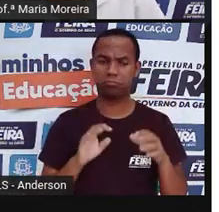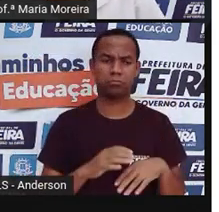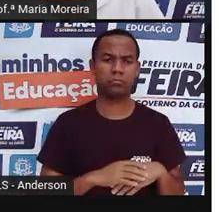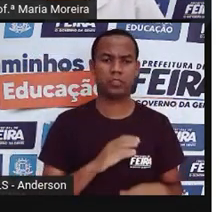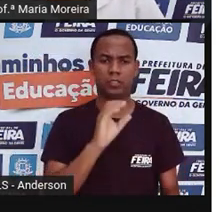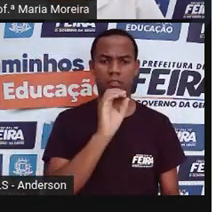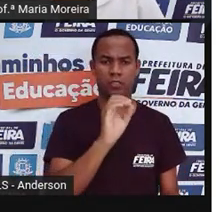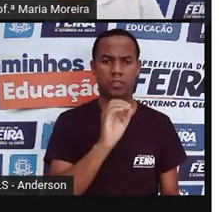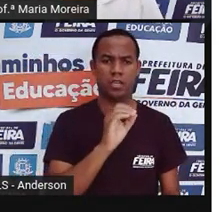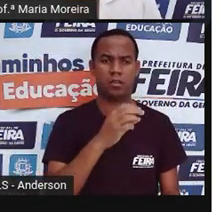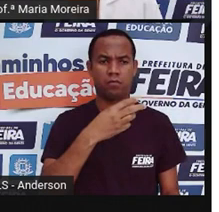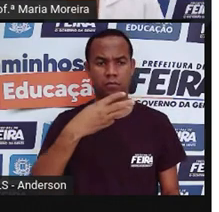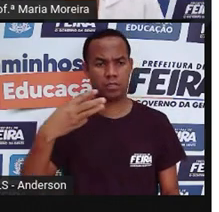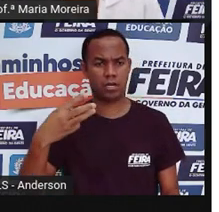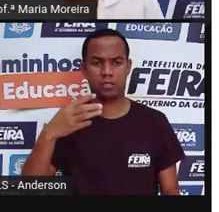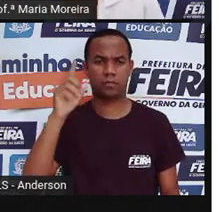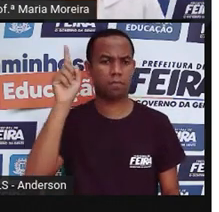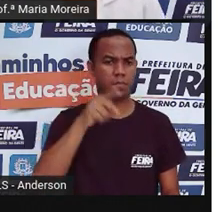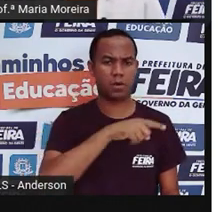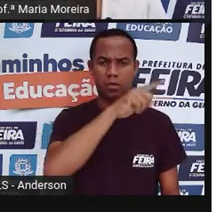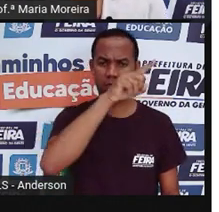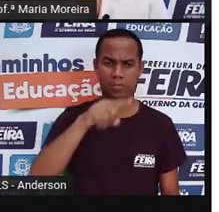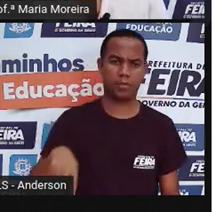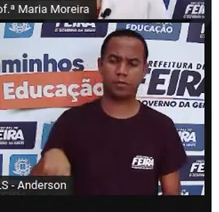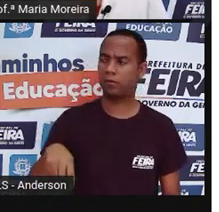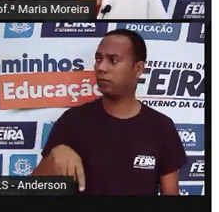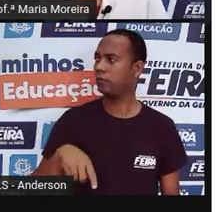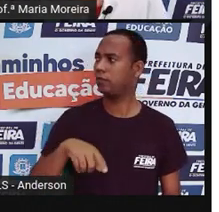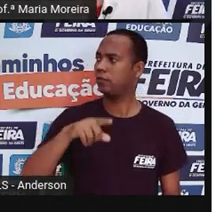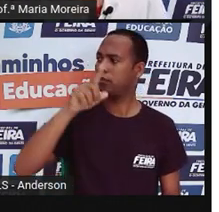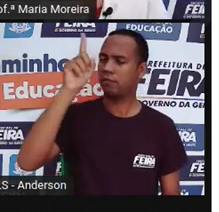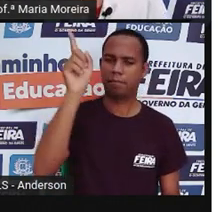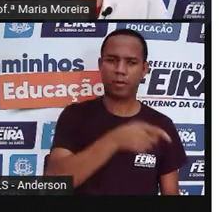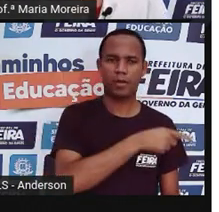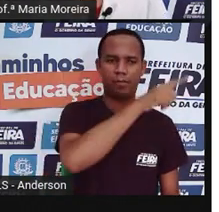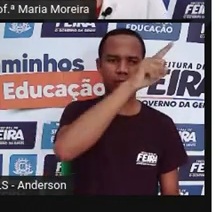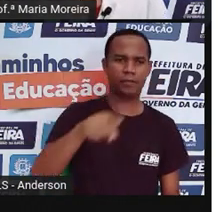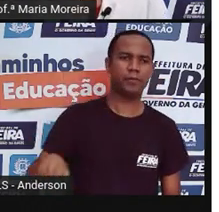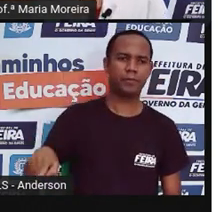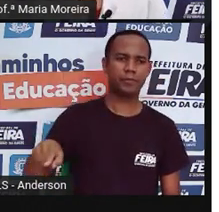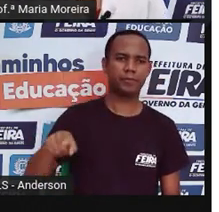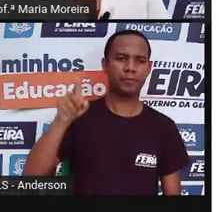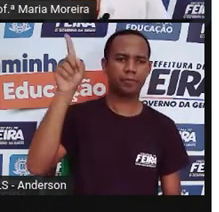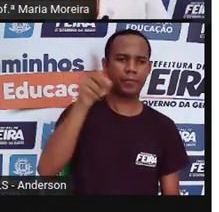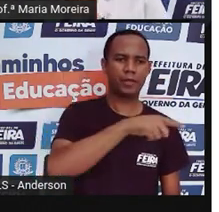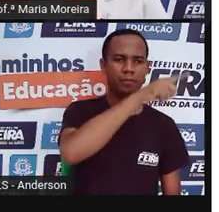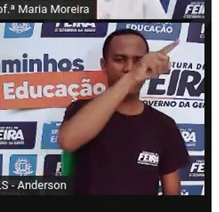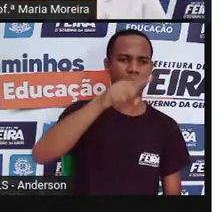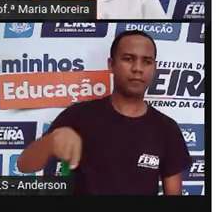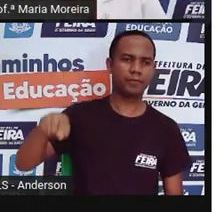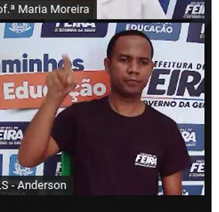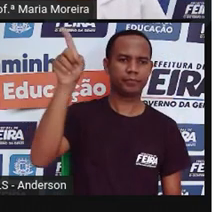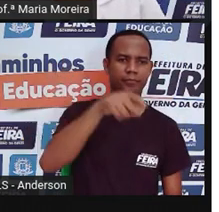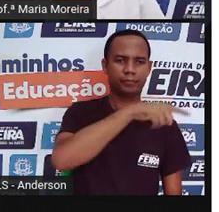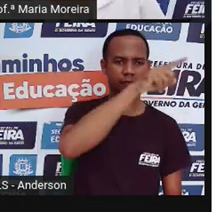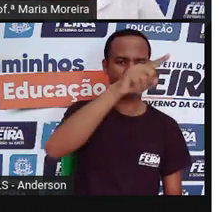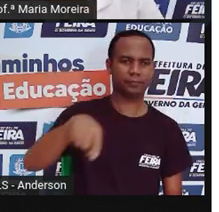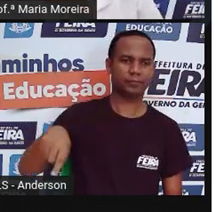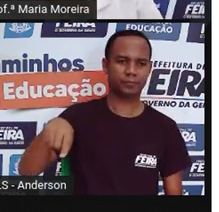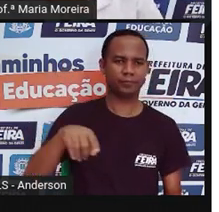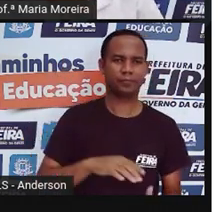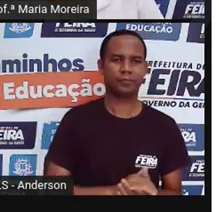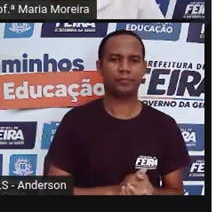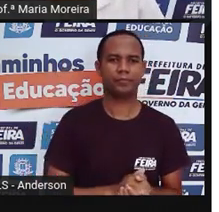anos não pode, porque tá o sinalzinho como se fosse uma placa de trânsito e marcado que não pode.